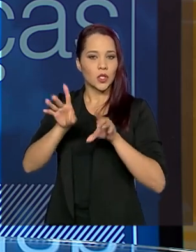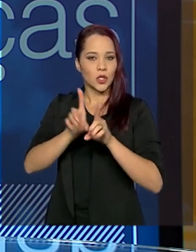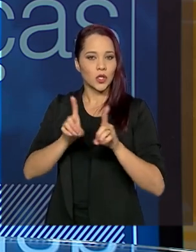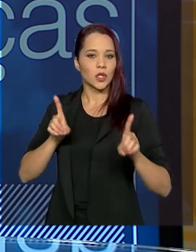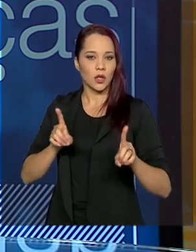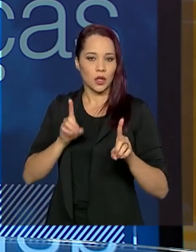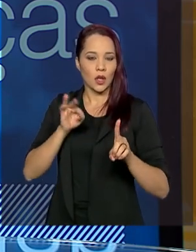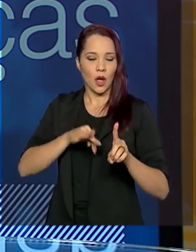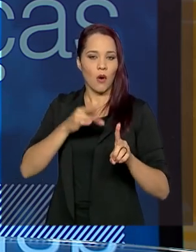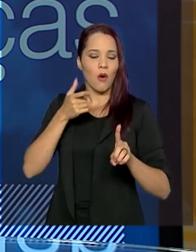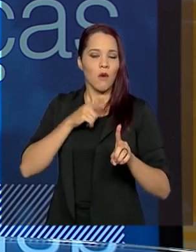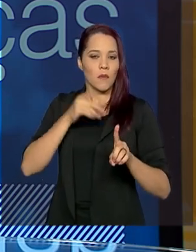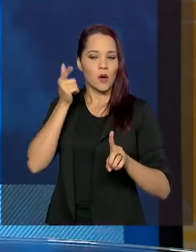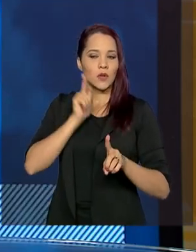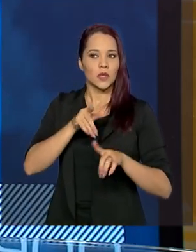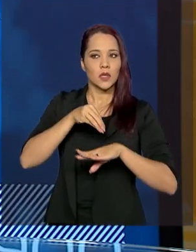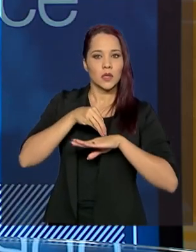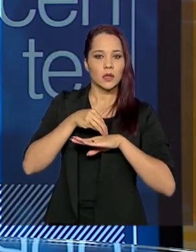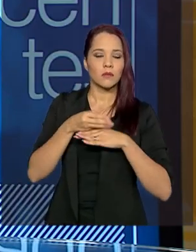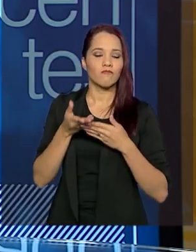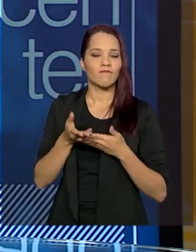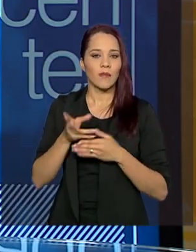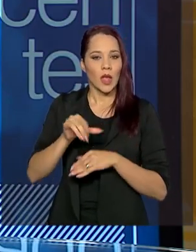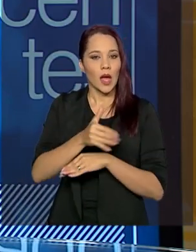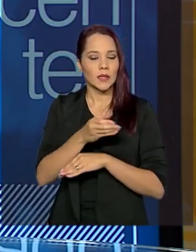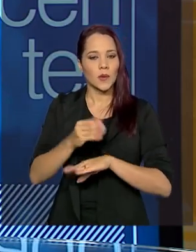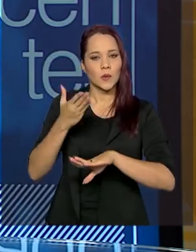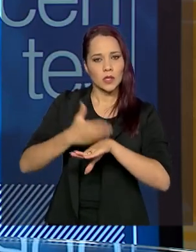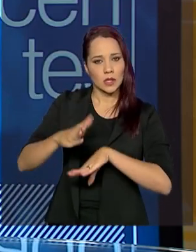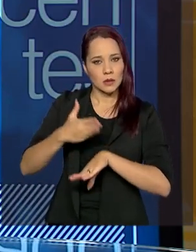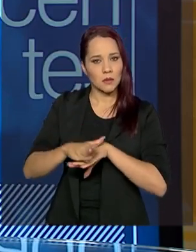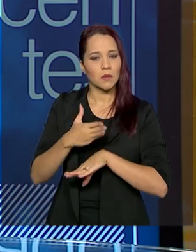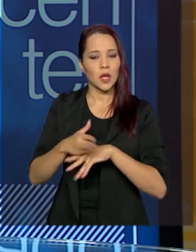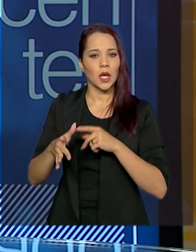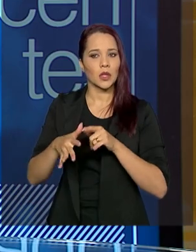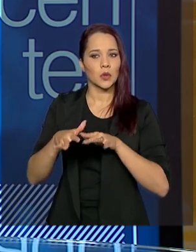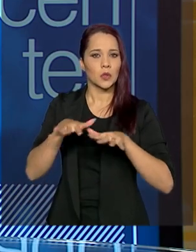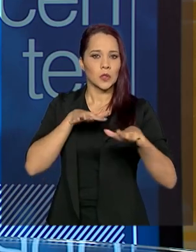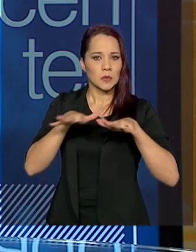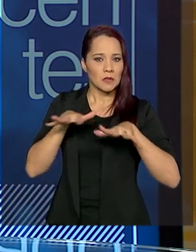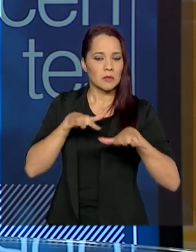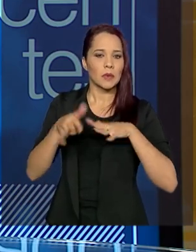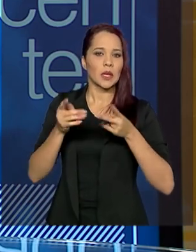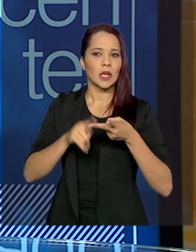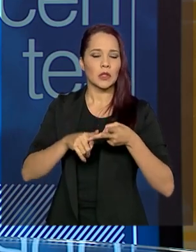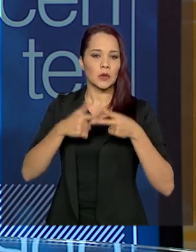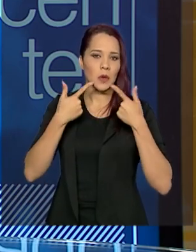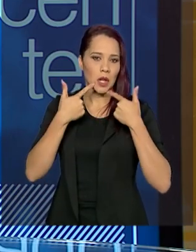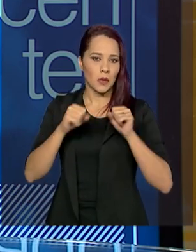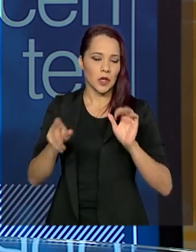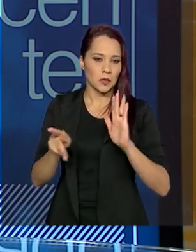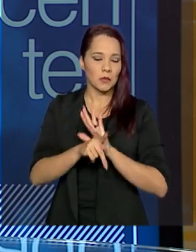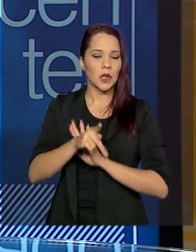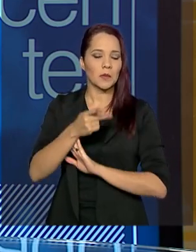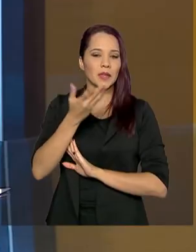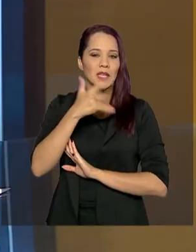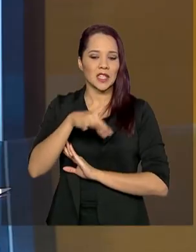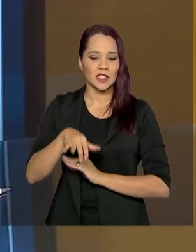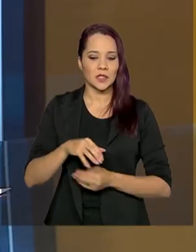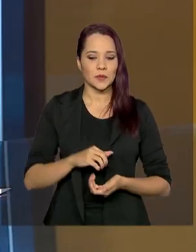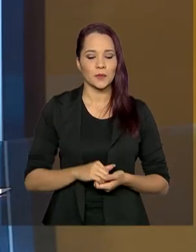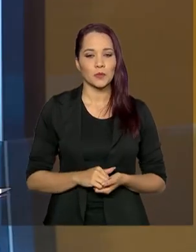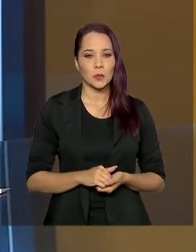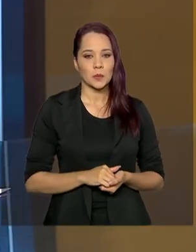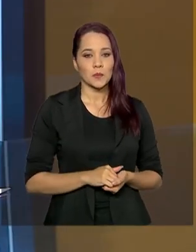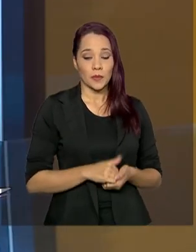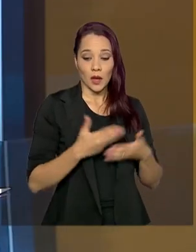para fazer ações de treinamento, de mobilização, na linguagem apropriada para a criança. Agora, quando a